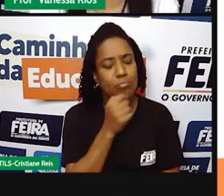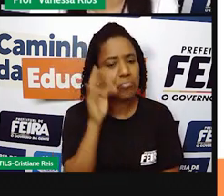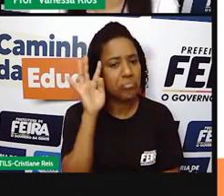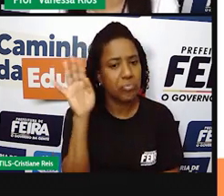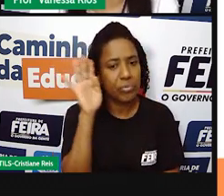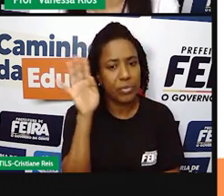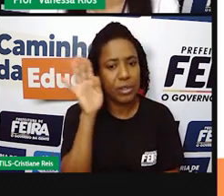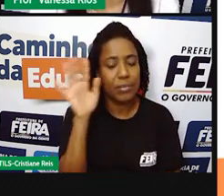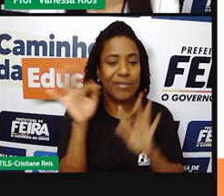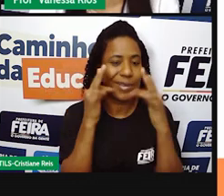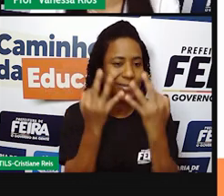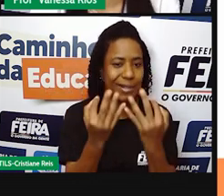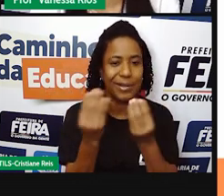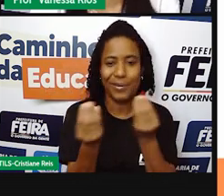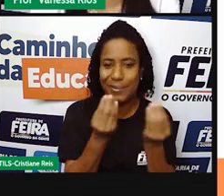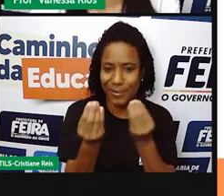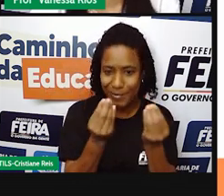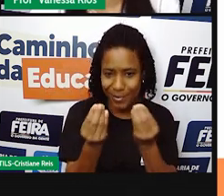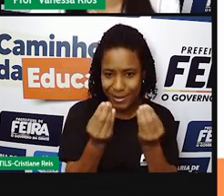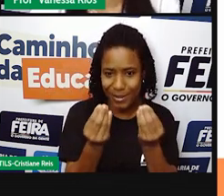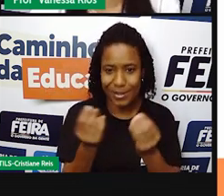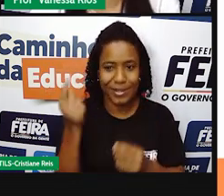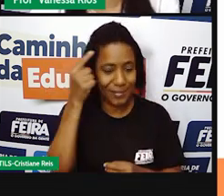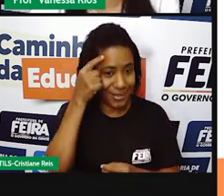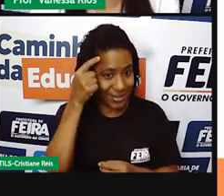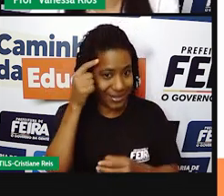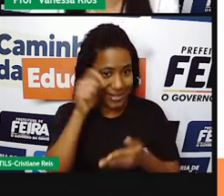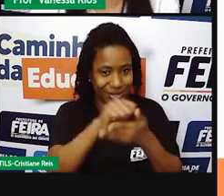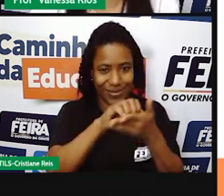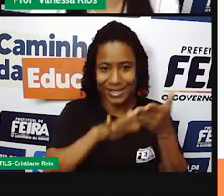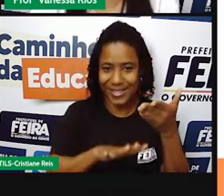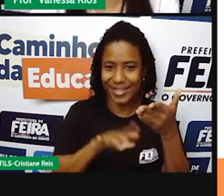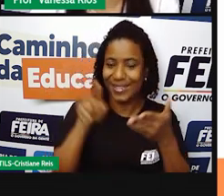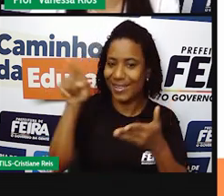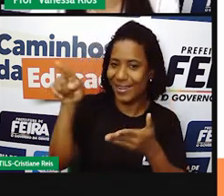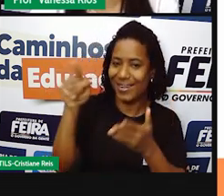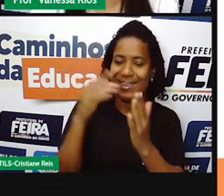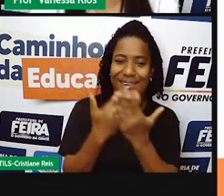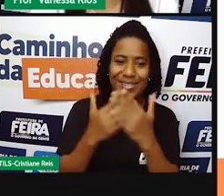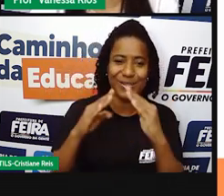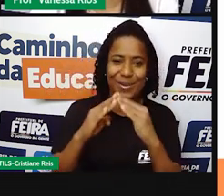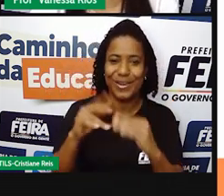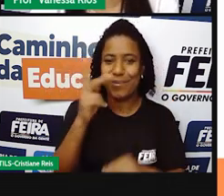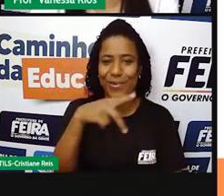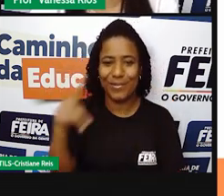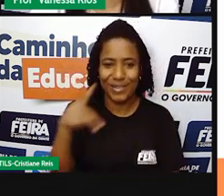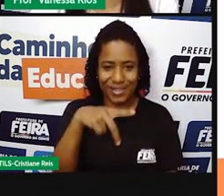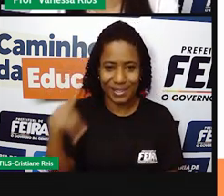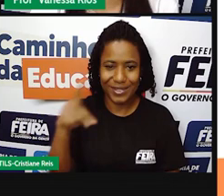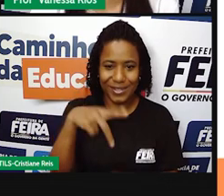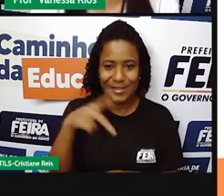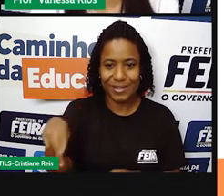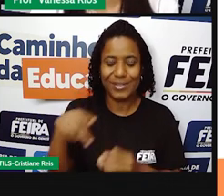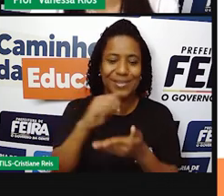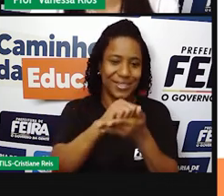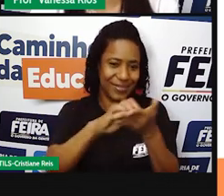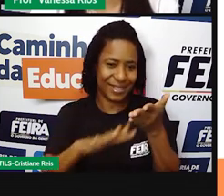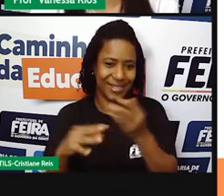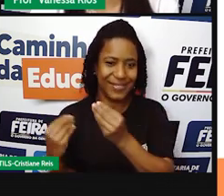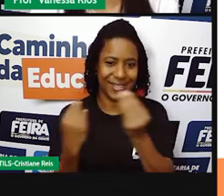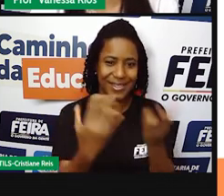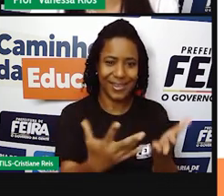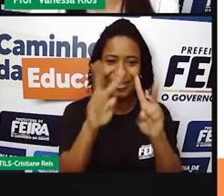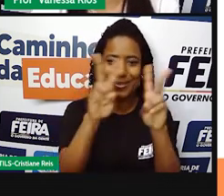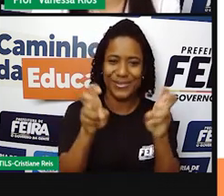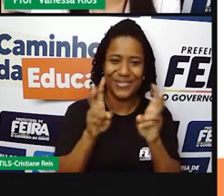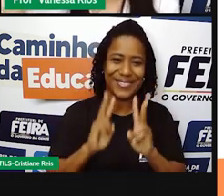está organizada. E aí pensa agora na atividade que a sua próxima, o seu professor preparou para dar continuidade a esse assunto. E a gente se